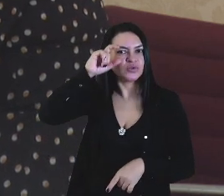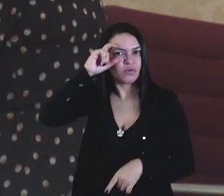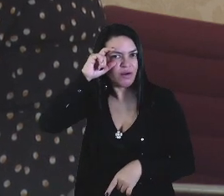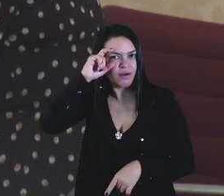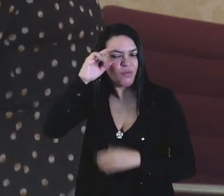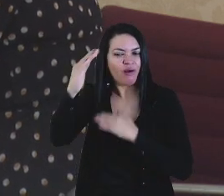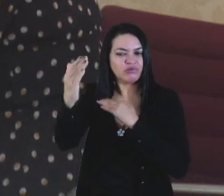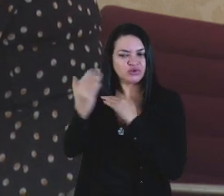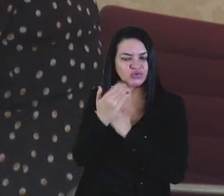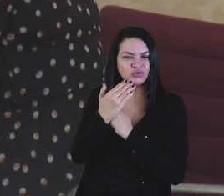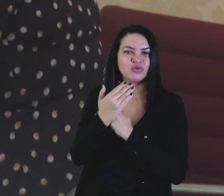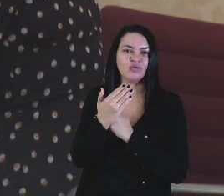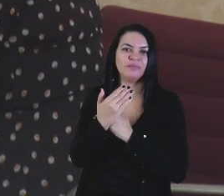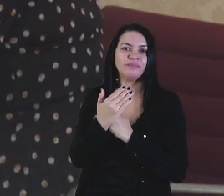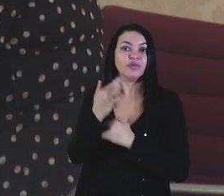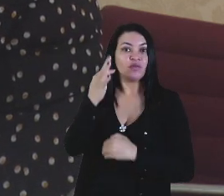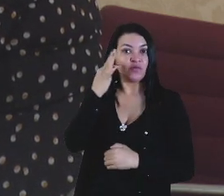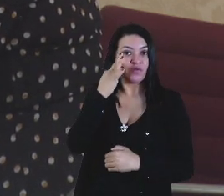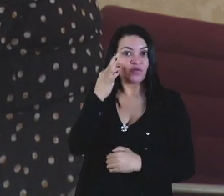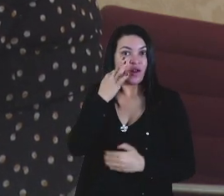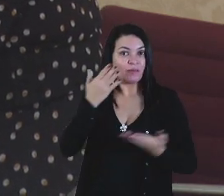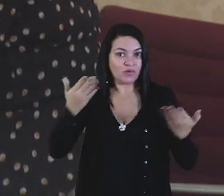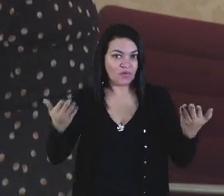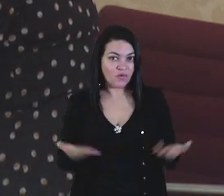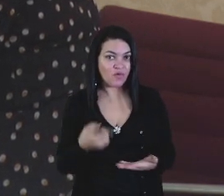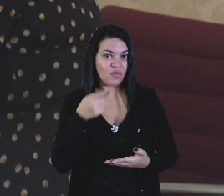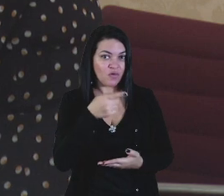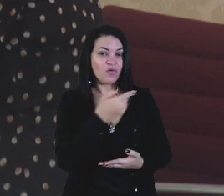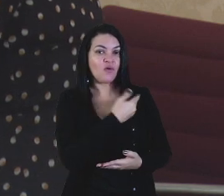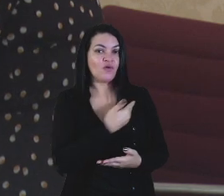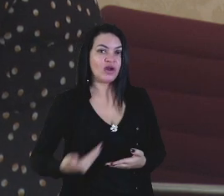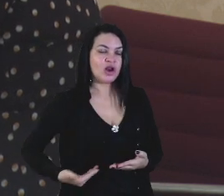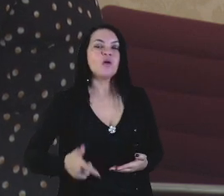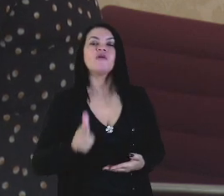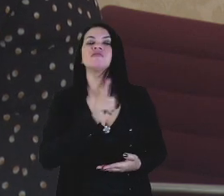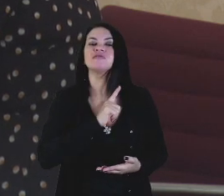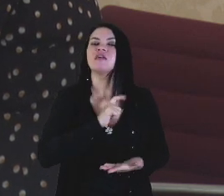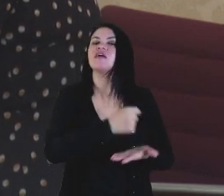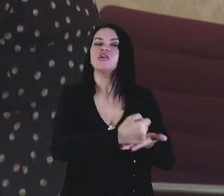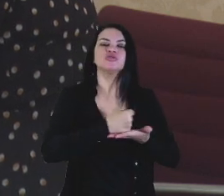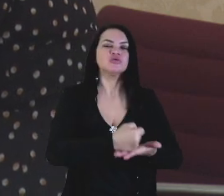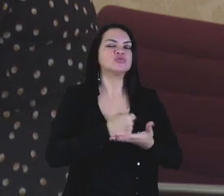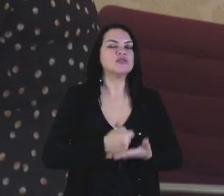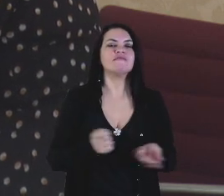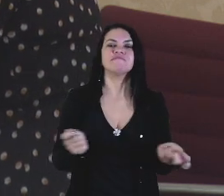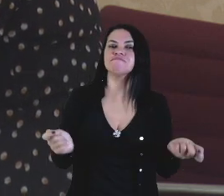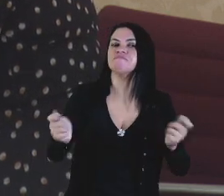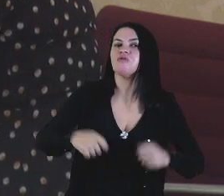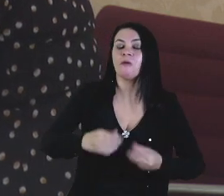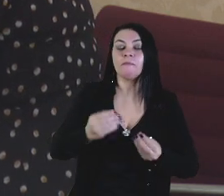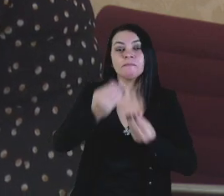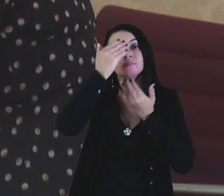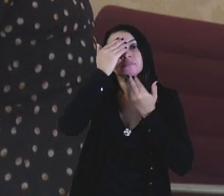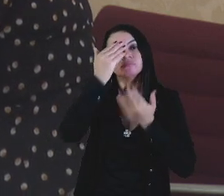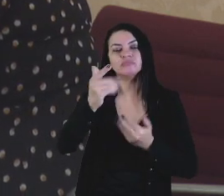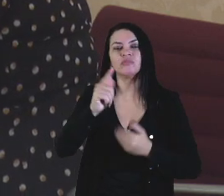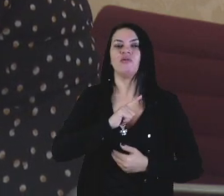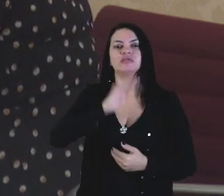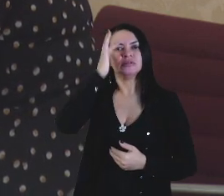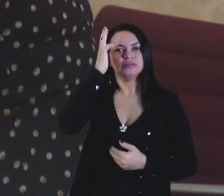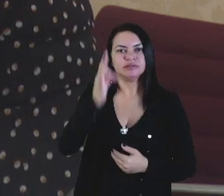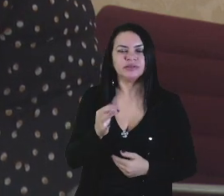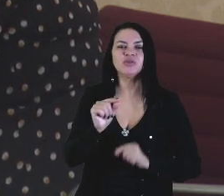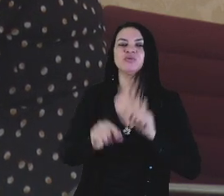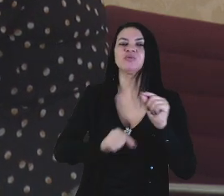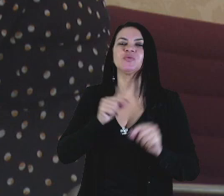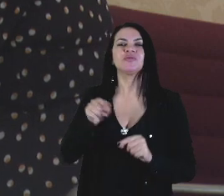Quando o Flávio foi governador e é governador, ainda tem ajudado. E, finalmente, Flávio, meu muito obrigado, que eu tenho certeza que o Humberto